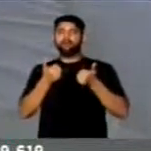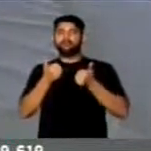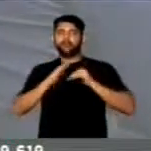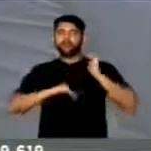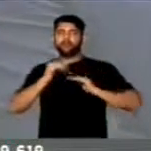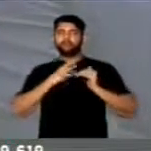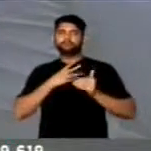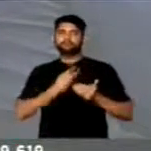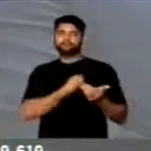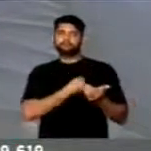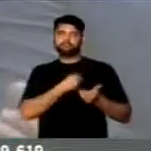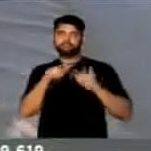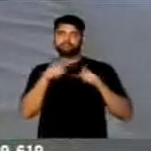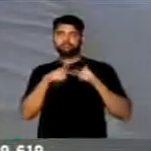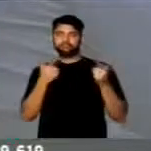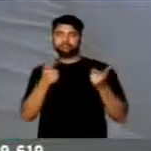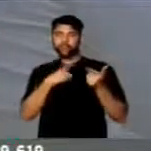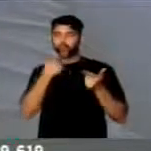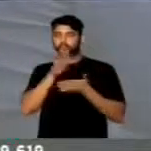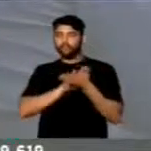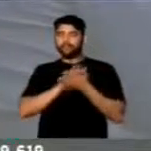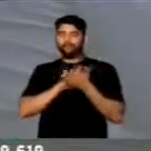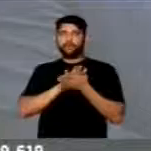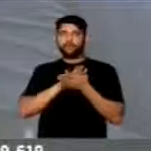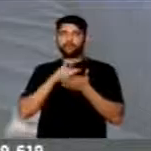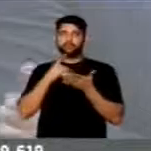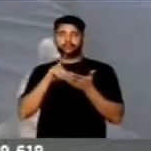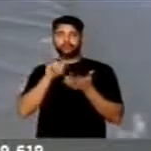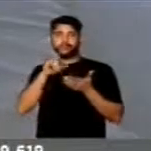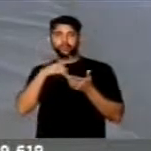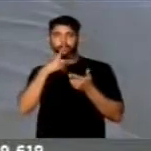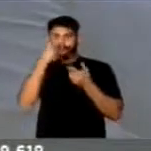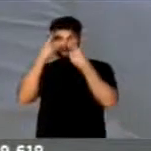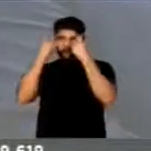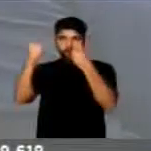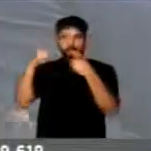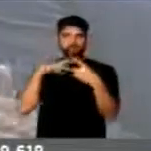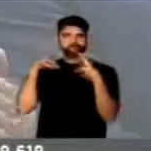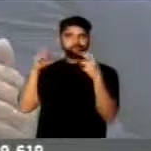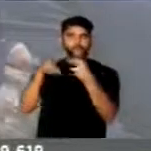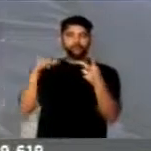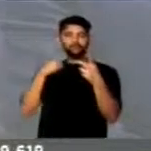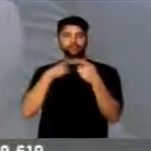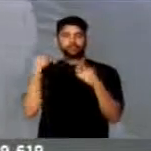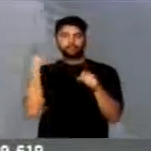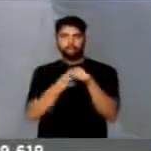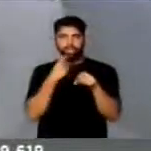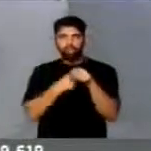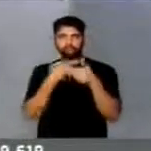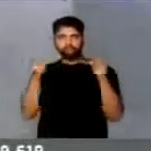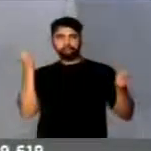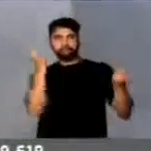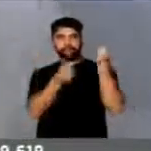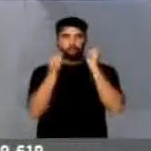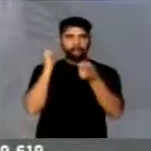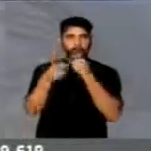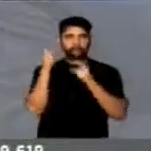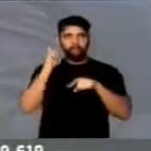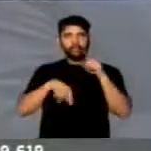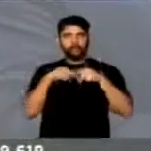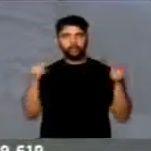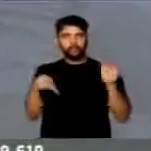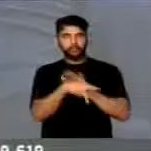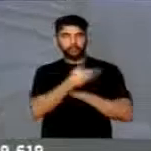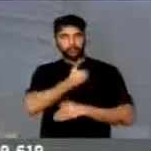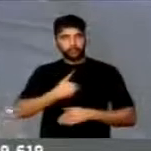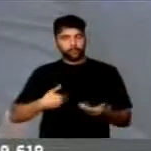trabalho. Não houve indisciplina, não houve agressões, não houve depredação do patrimônio